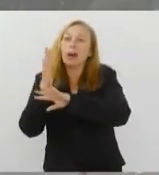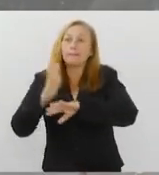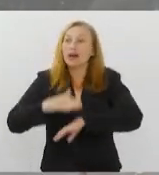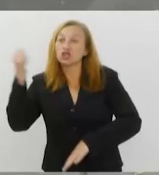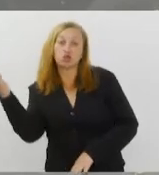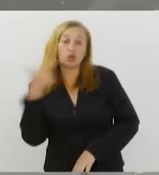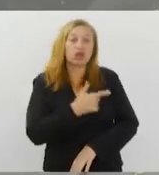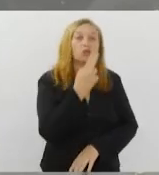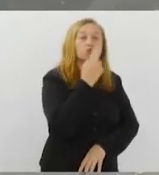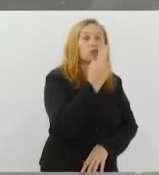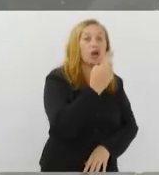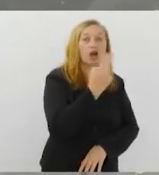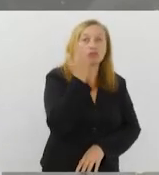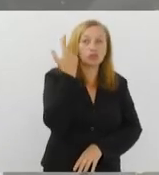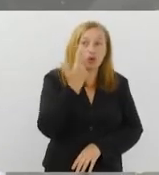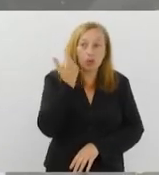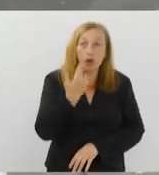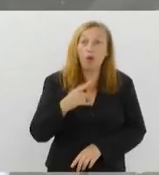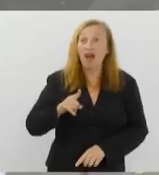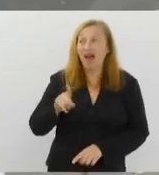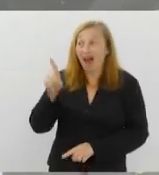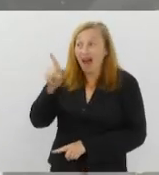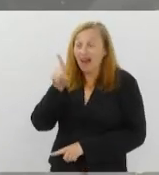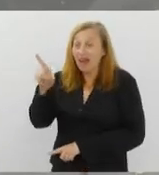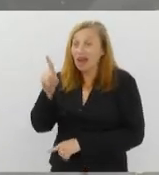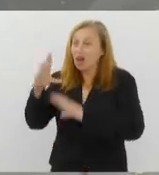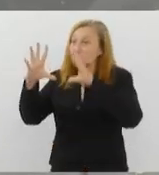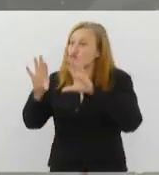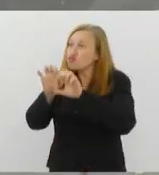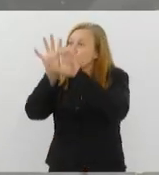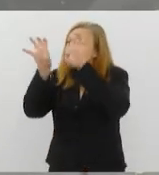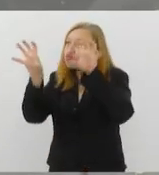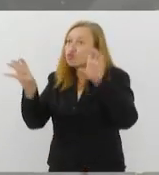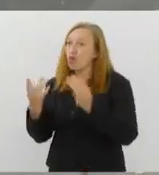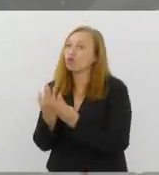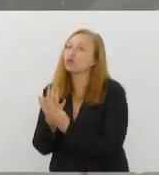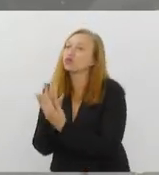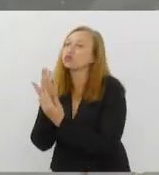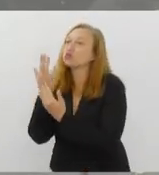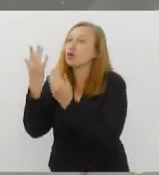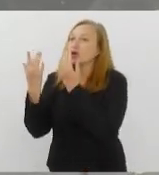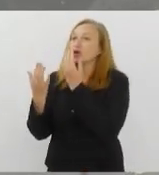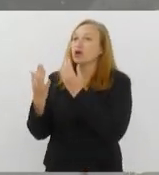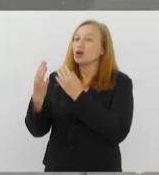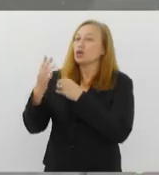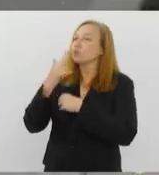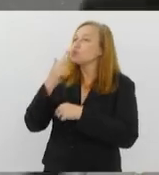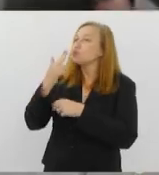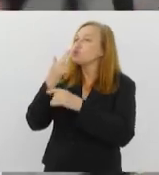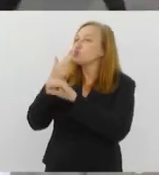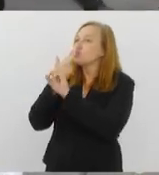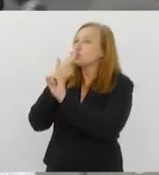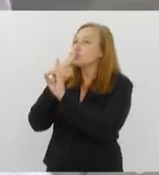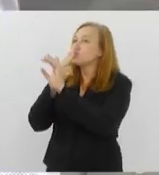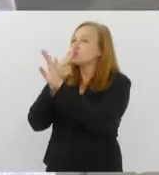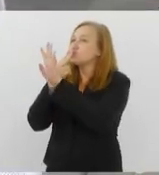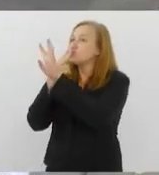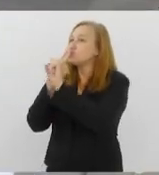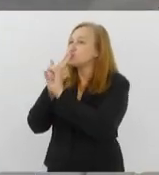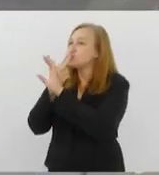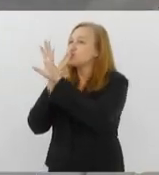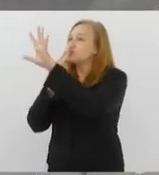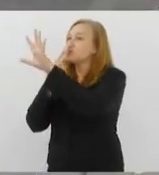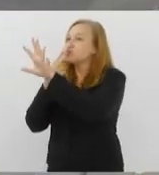Aquela nuvem possui produtos químicos tanto quanto o cigarro tradicional, né? E quem está por perto vai